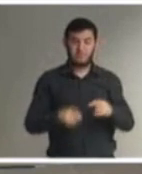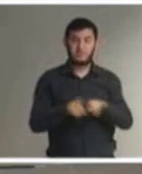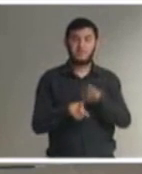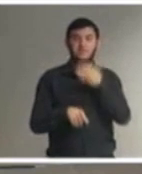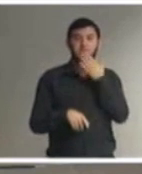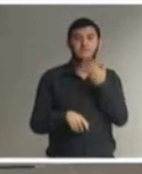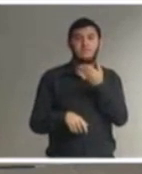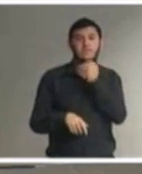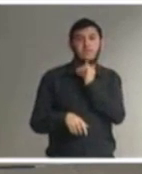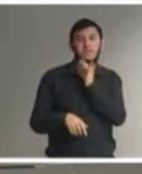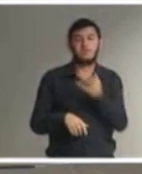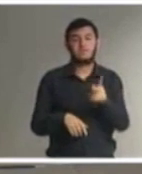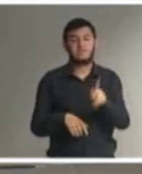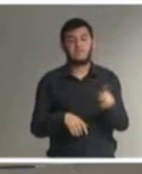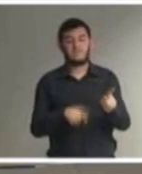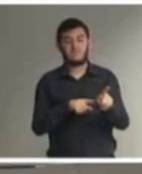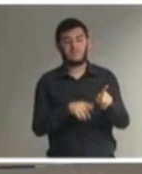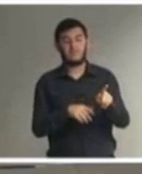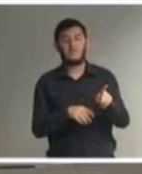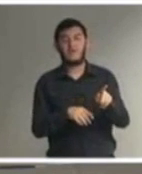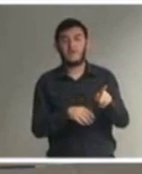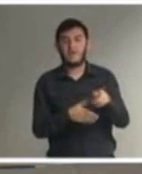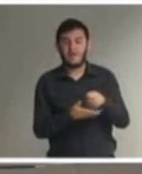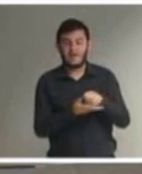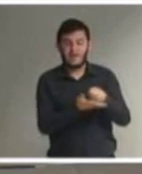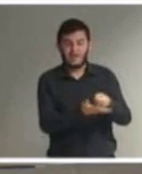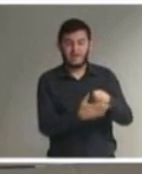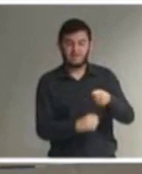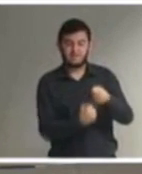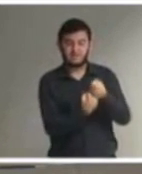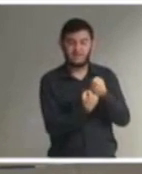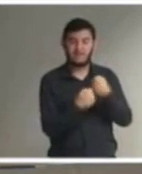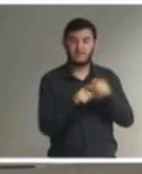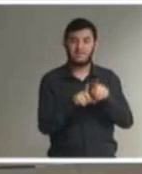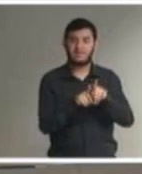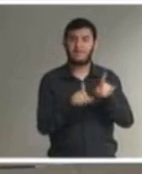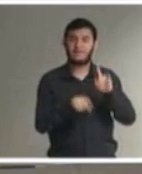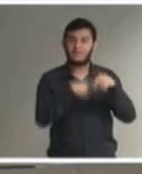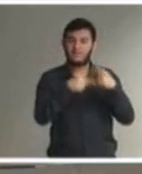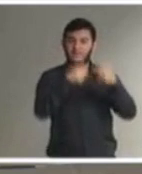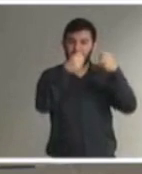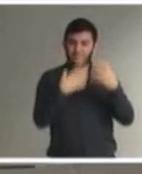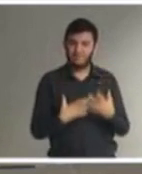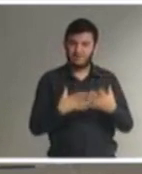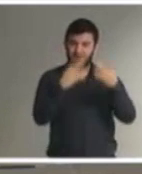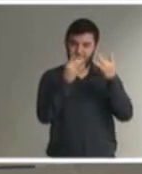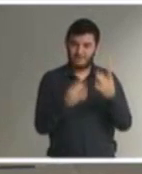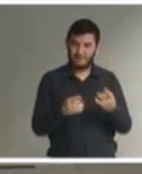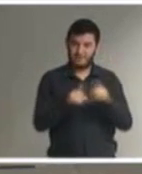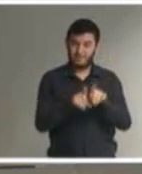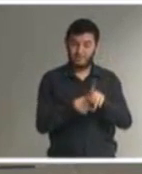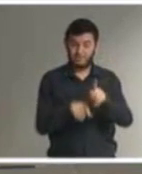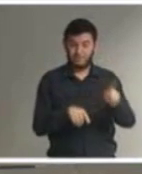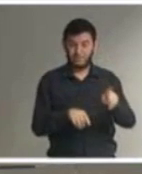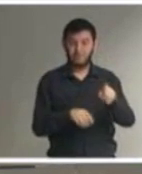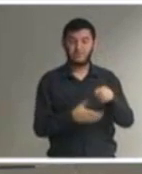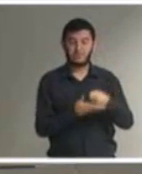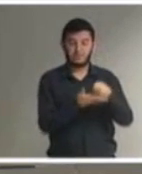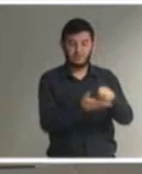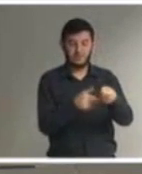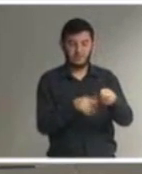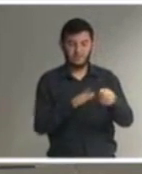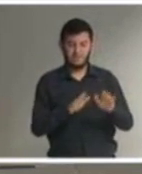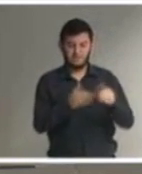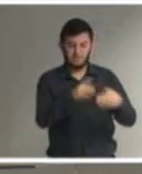o professor auxiliar aí a gente mais na frente a gente vai fazer uma distinção o professor auxiliar ele não é para a pessoa com deficiência